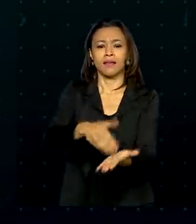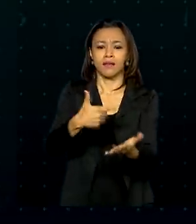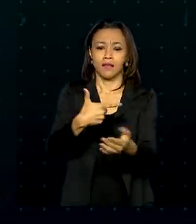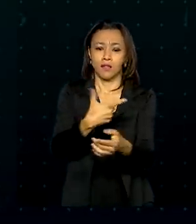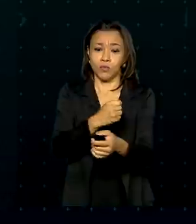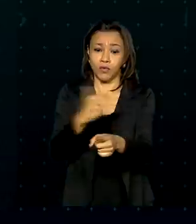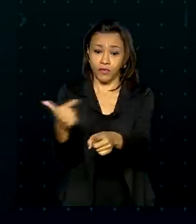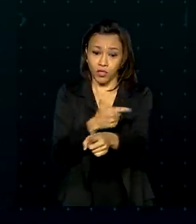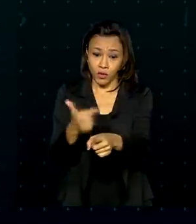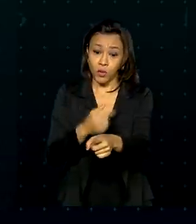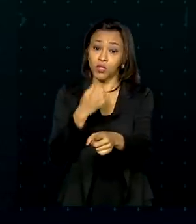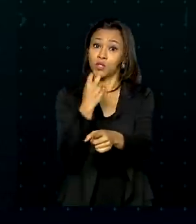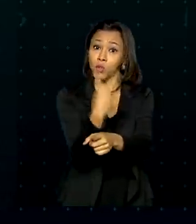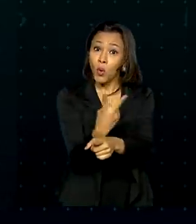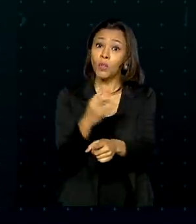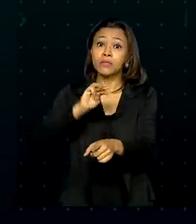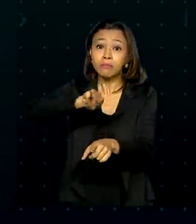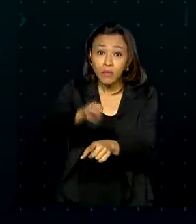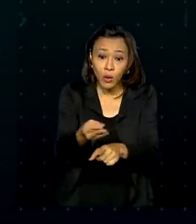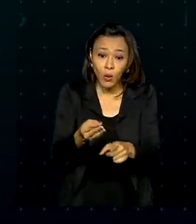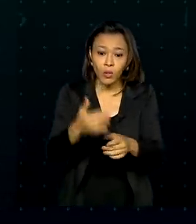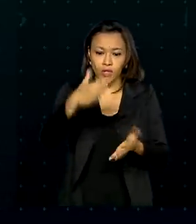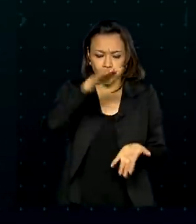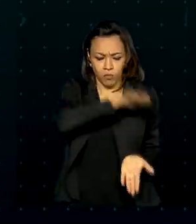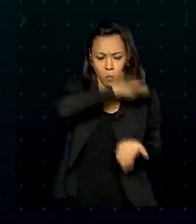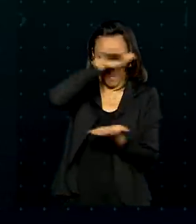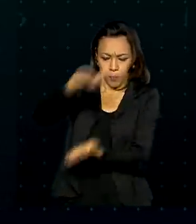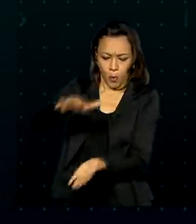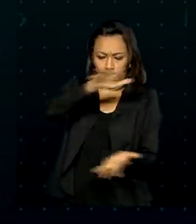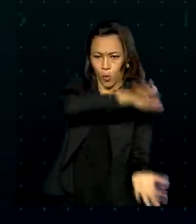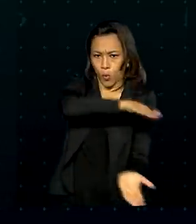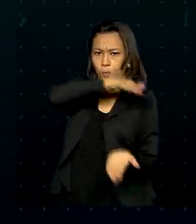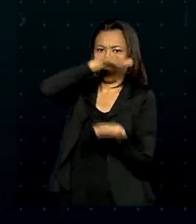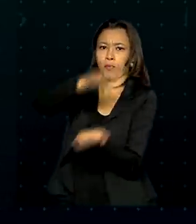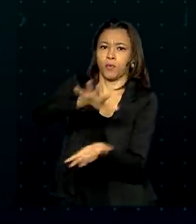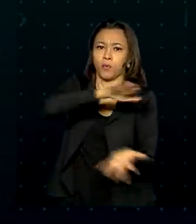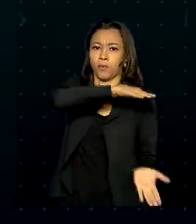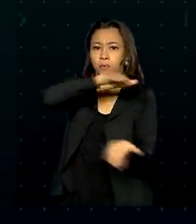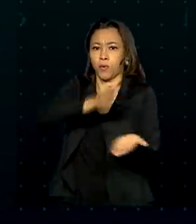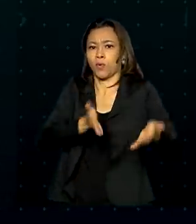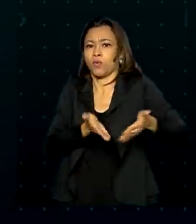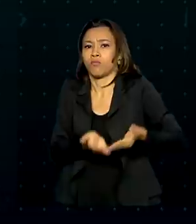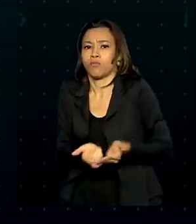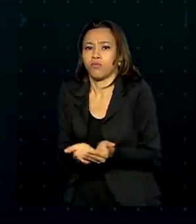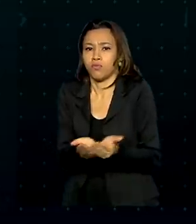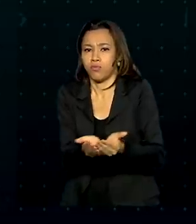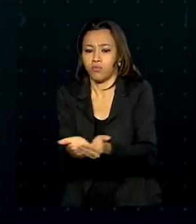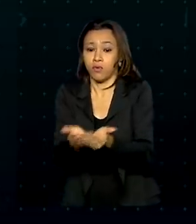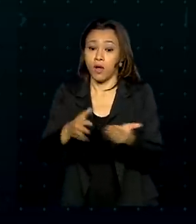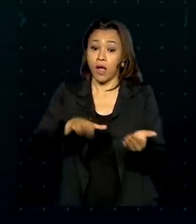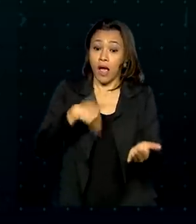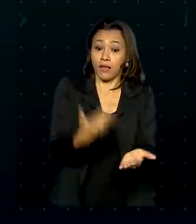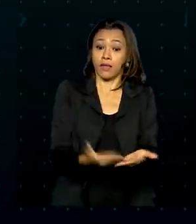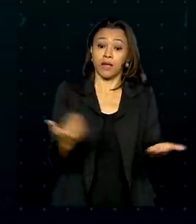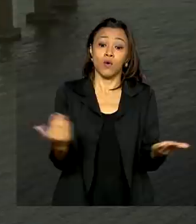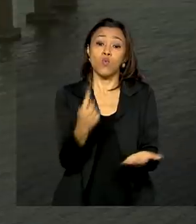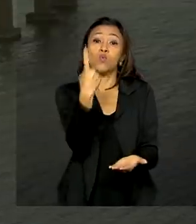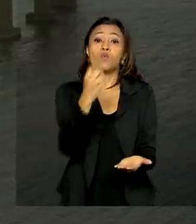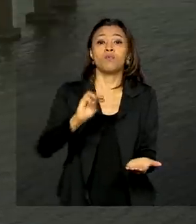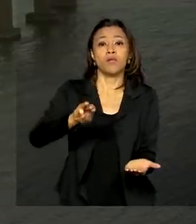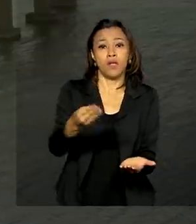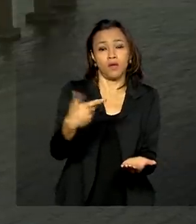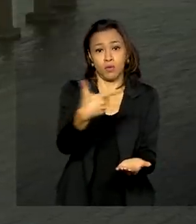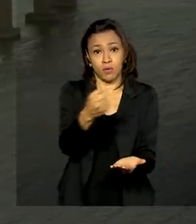2 milhões de contêineres por ano. Atualmente, são transportados por ano 1 milhão e 200 mil contêineres.